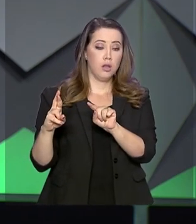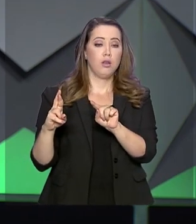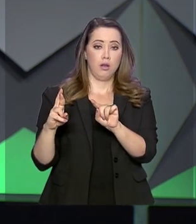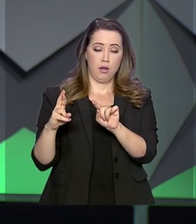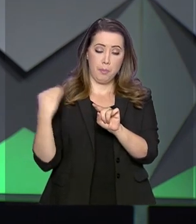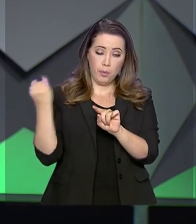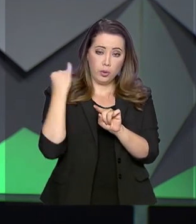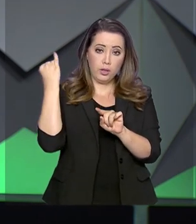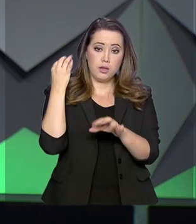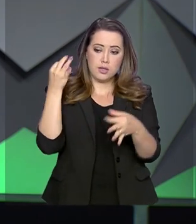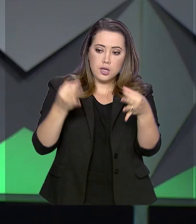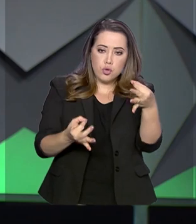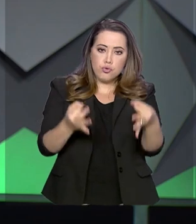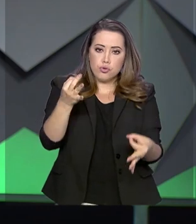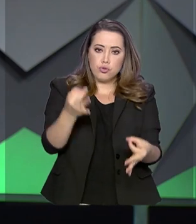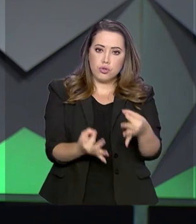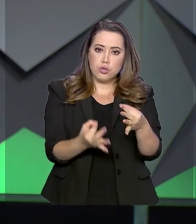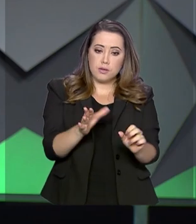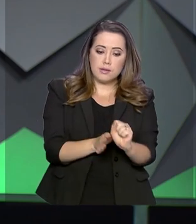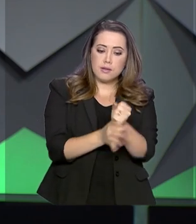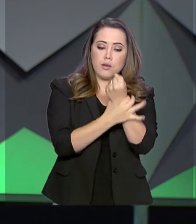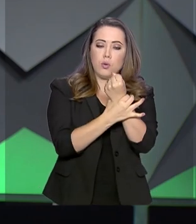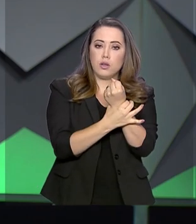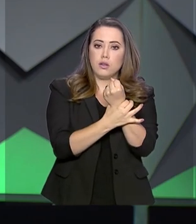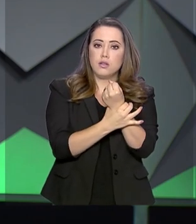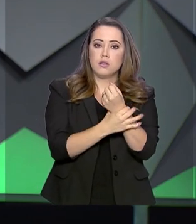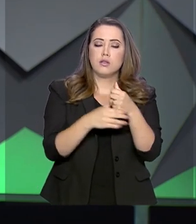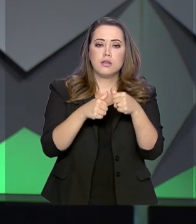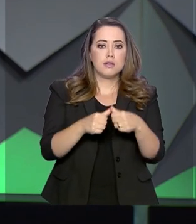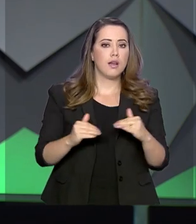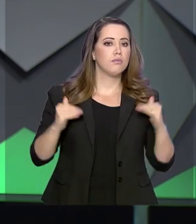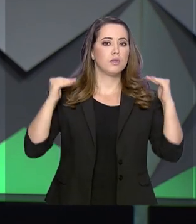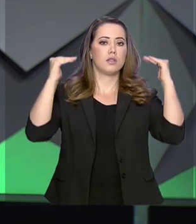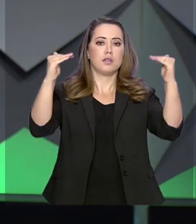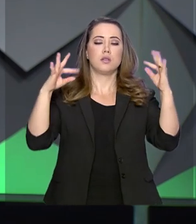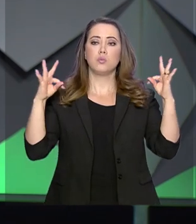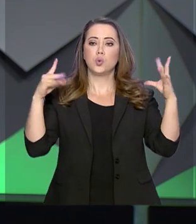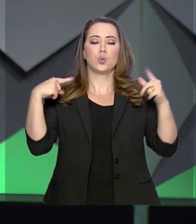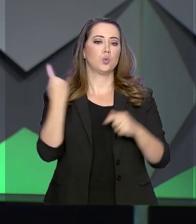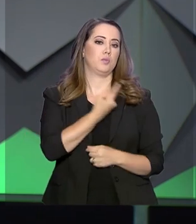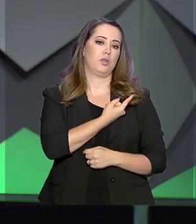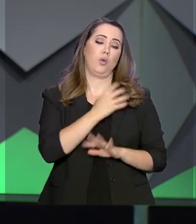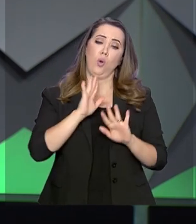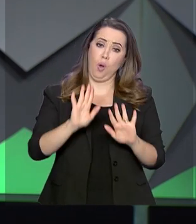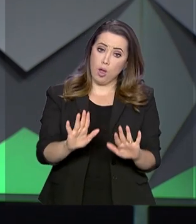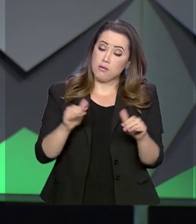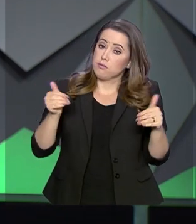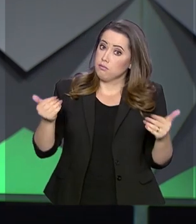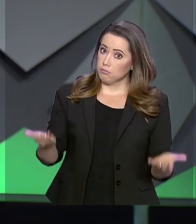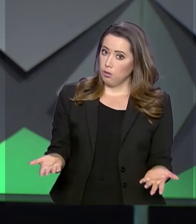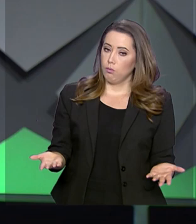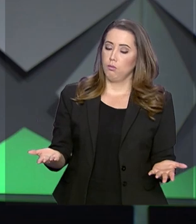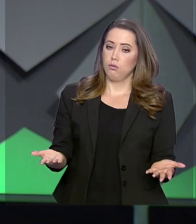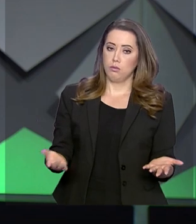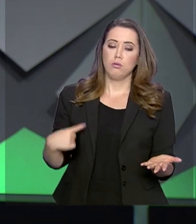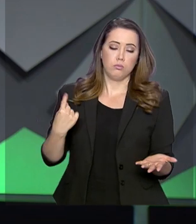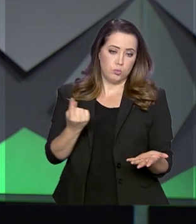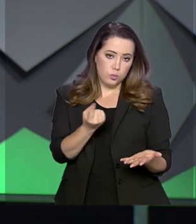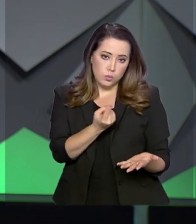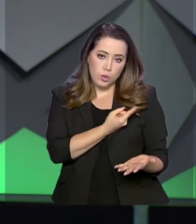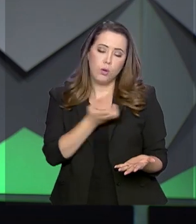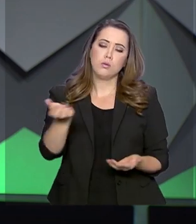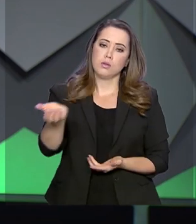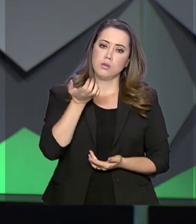jurídica, a garantia está acima de tudo para nós. E dessa forma é que nós